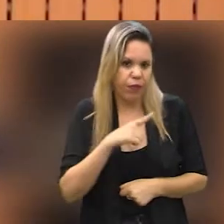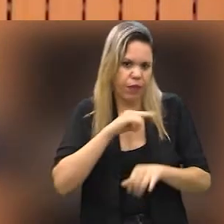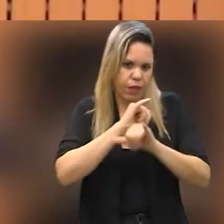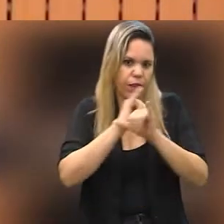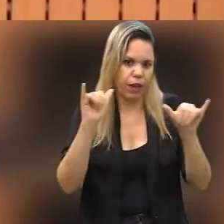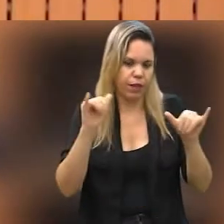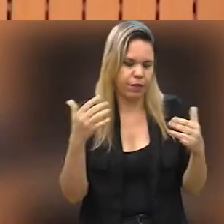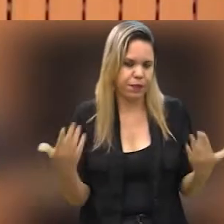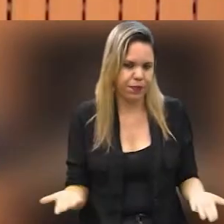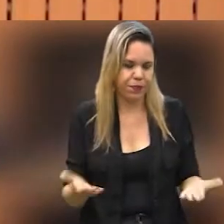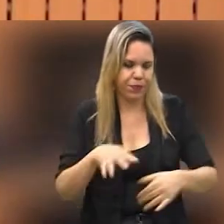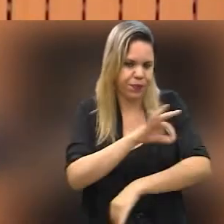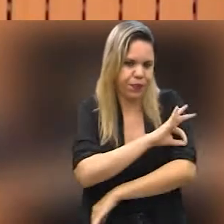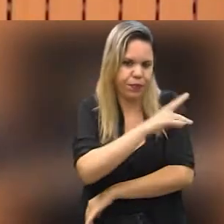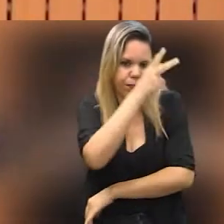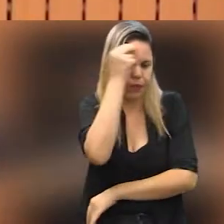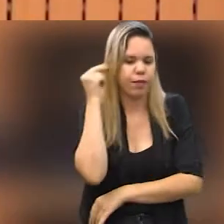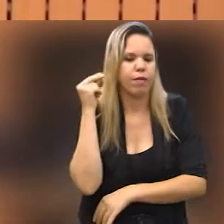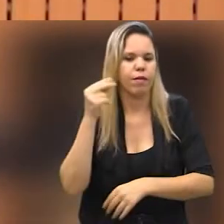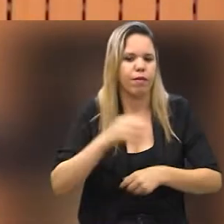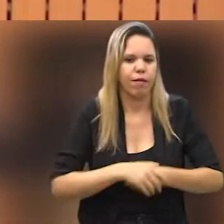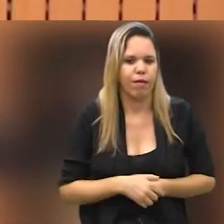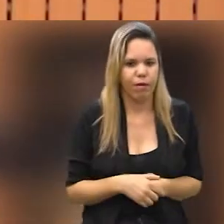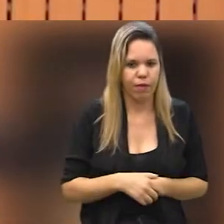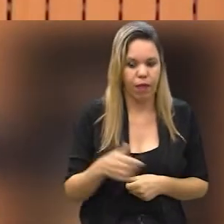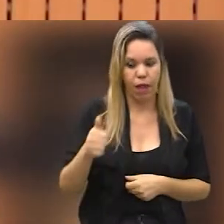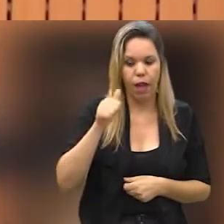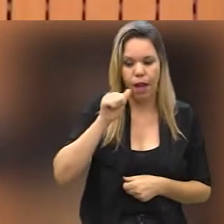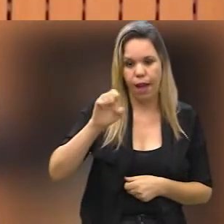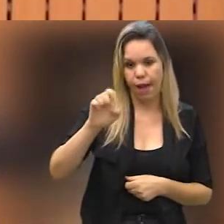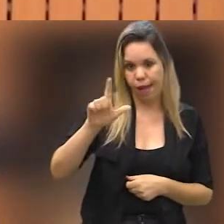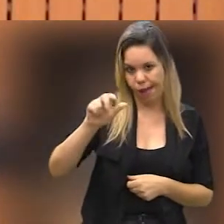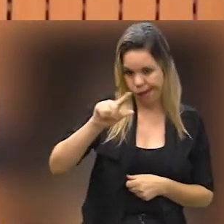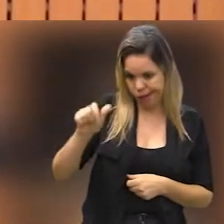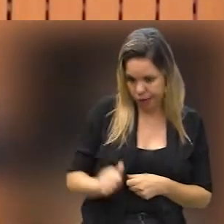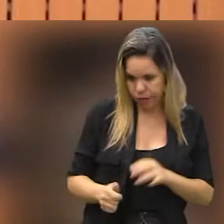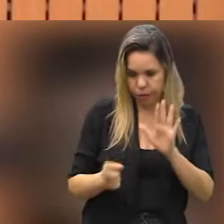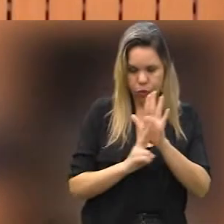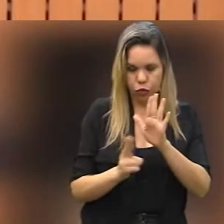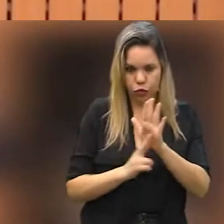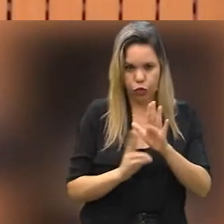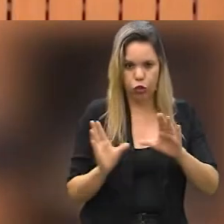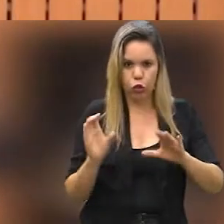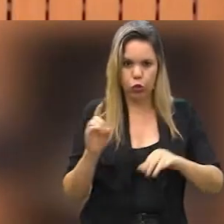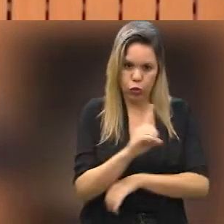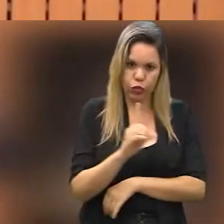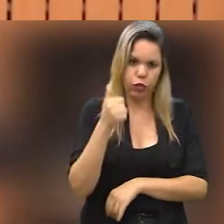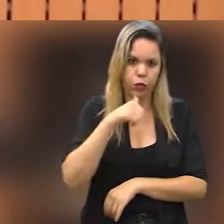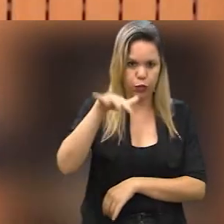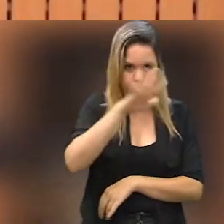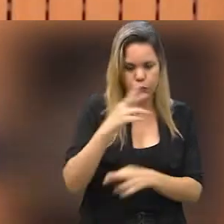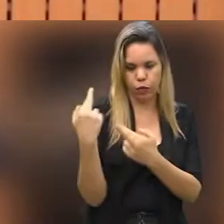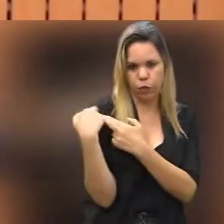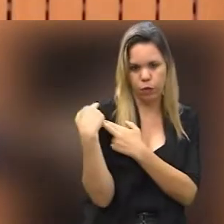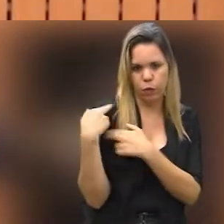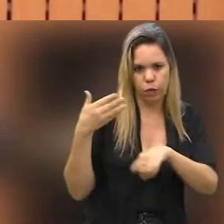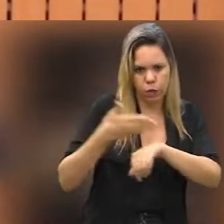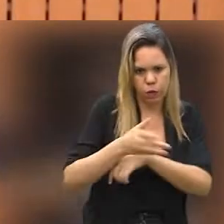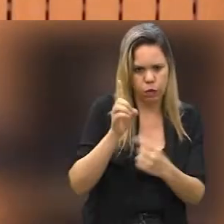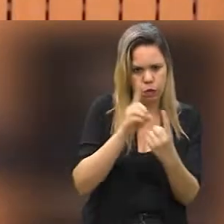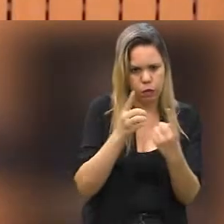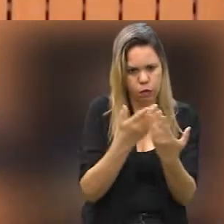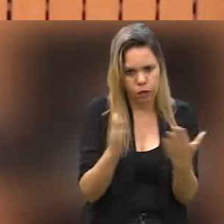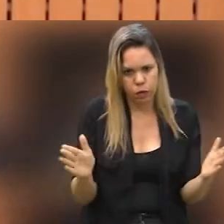a gente tem o anúncio da Prefeitura Municipal, e a Elza está aqui, né, representando aí a coordenadoria da mulher, que o serviço